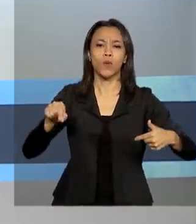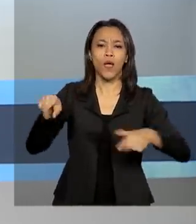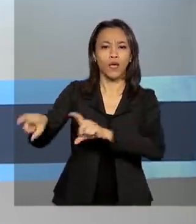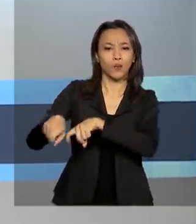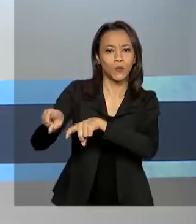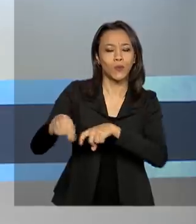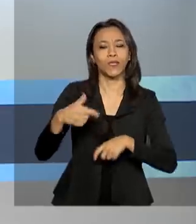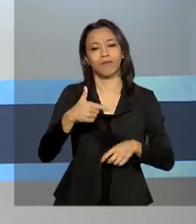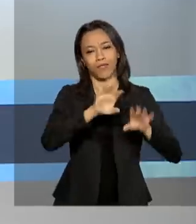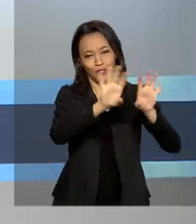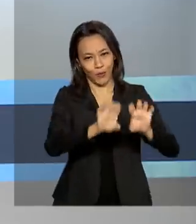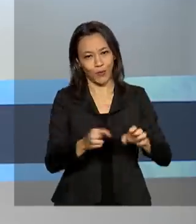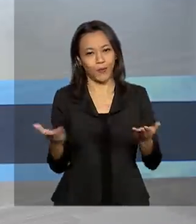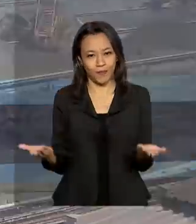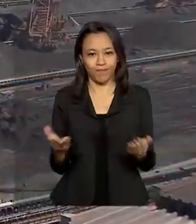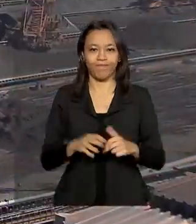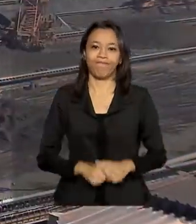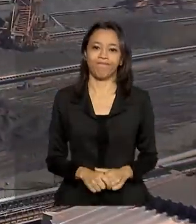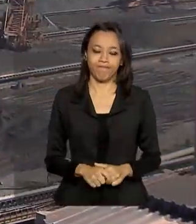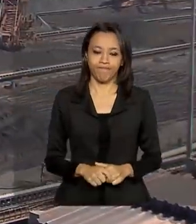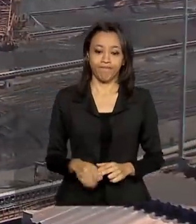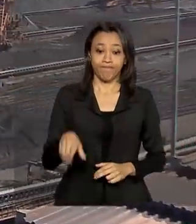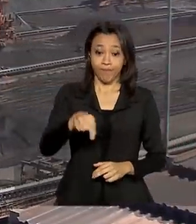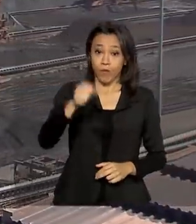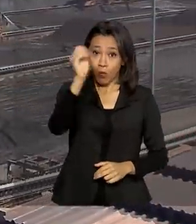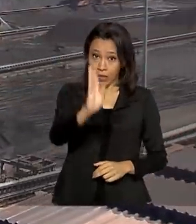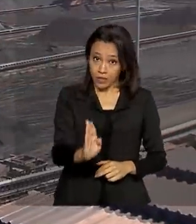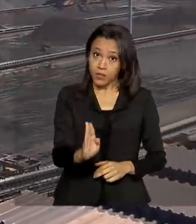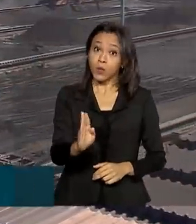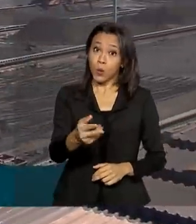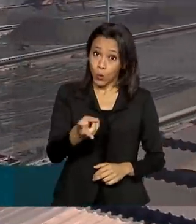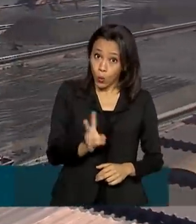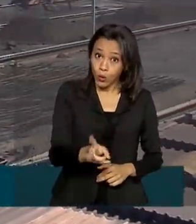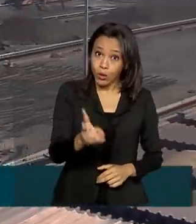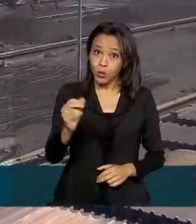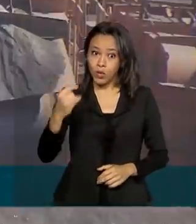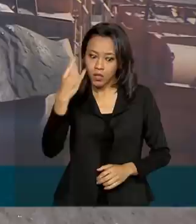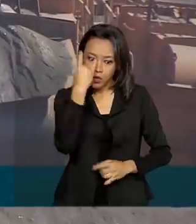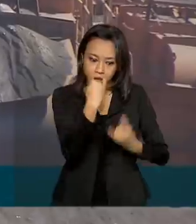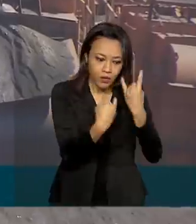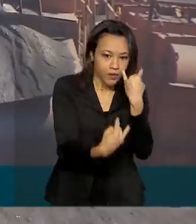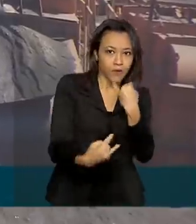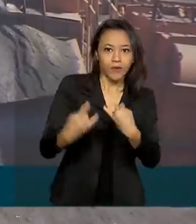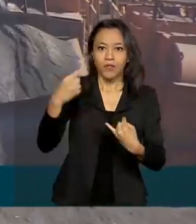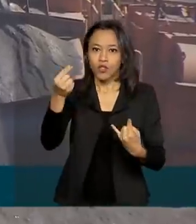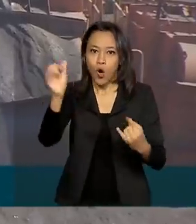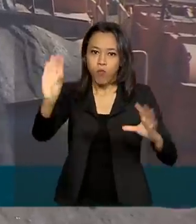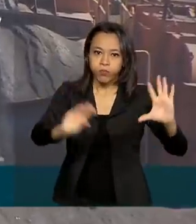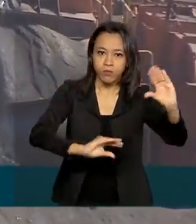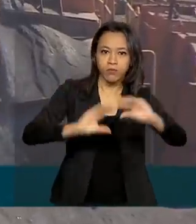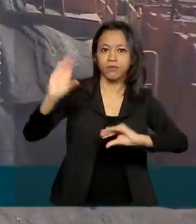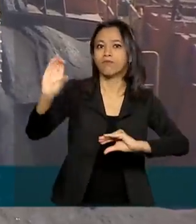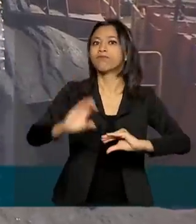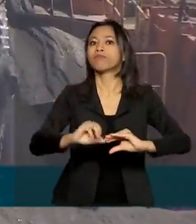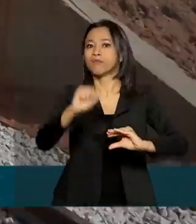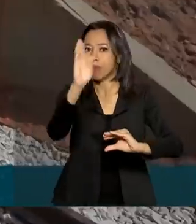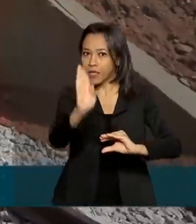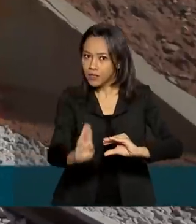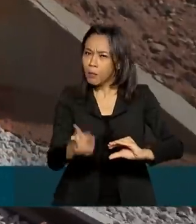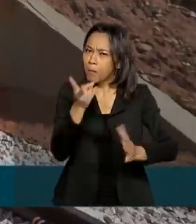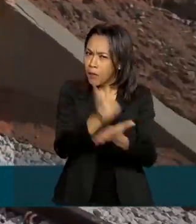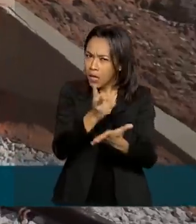e a infraestrutura. O Brasil continua atraindo investimento estrangeiro, mesmo durante a pandemia.